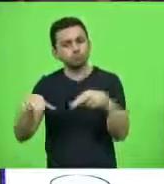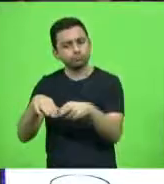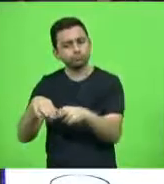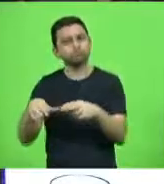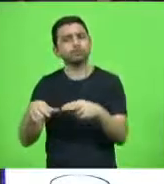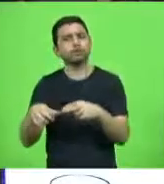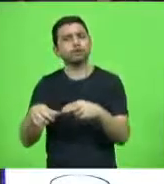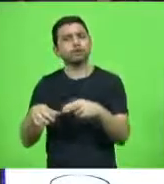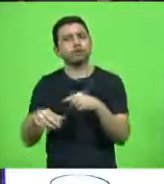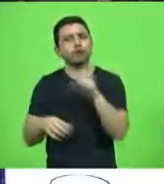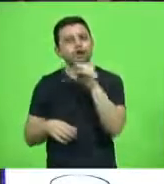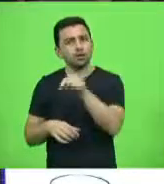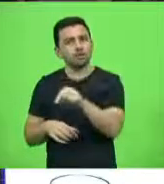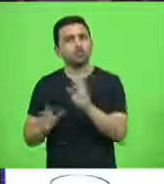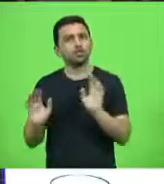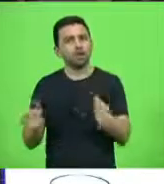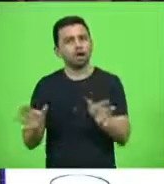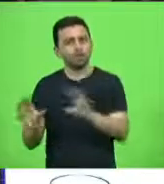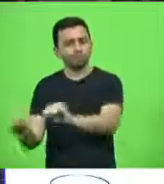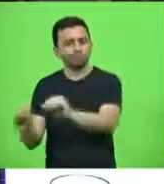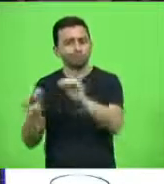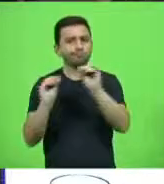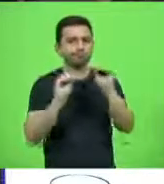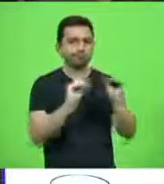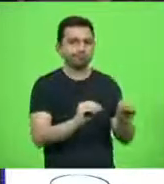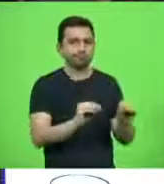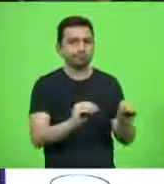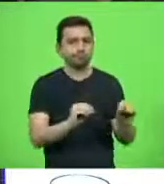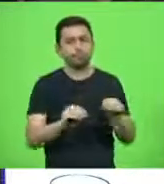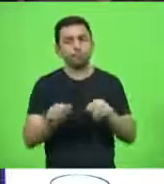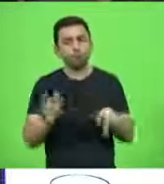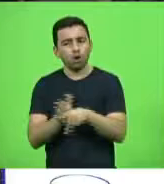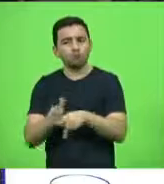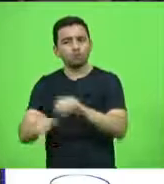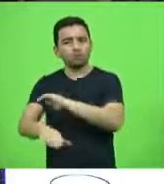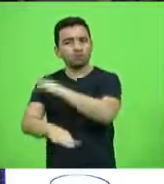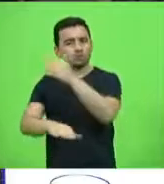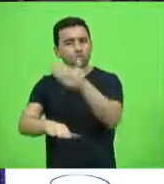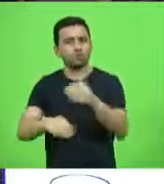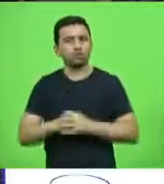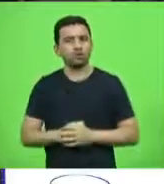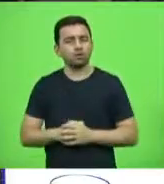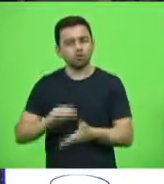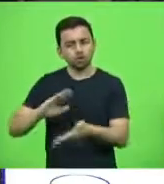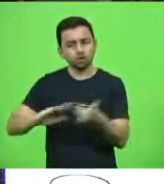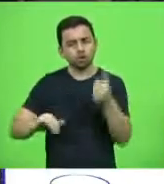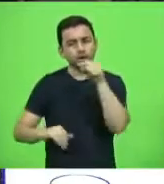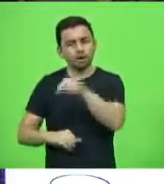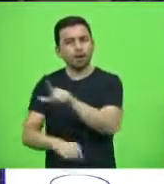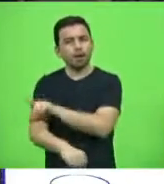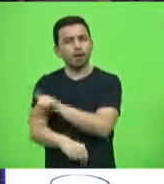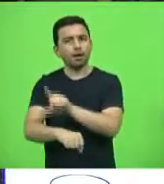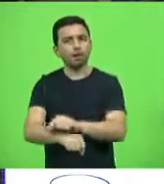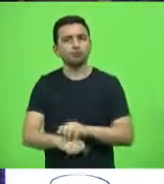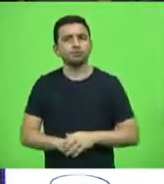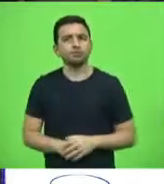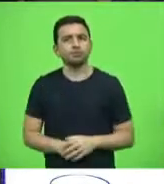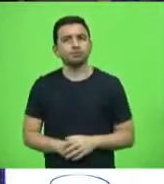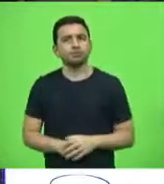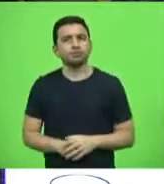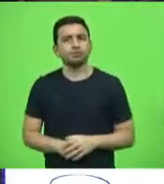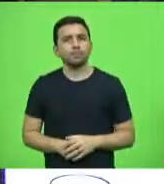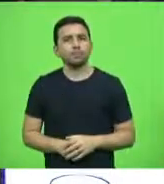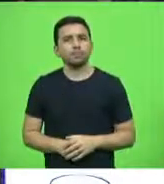magnética que foi retirado da região serrana, que foi retirado de lajes? Foi retirado de